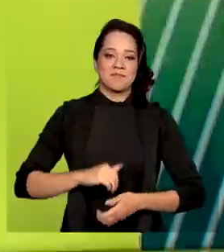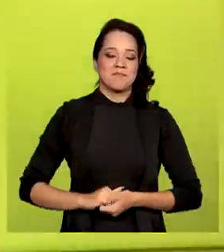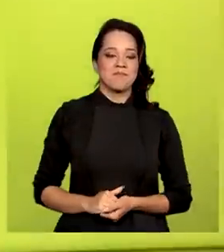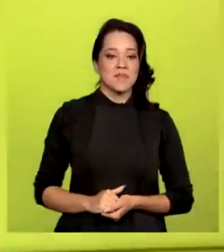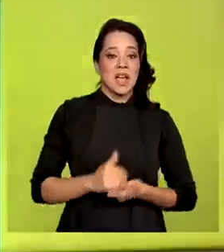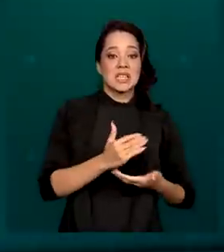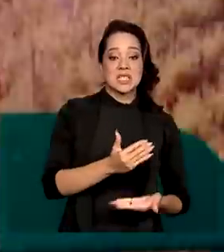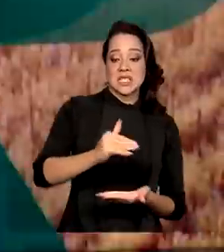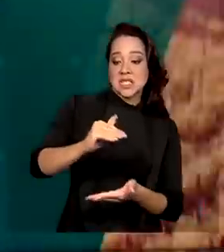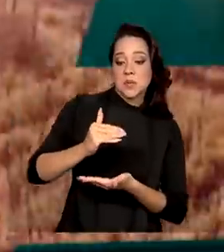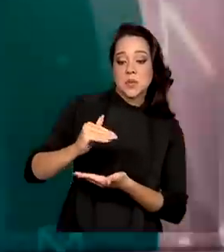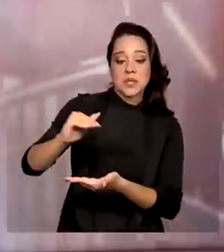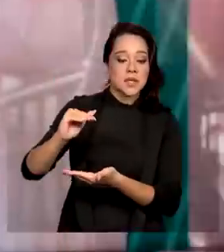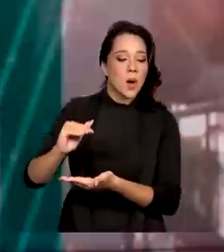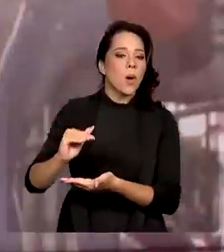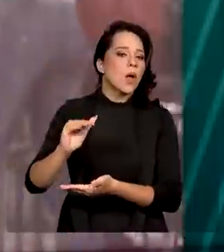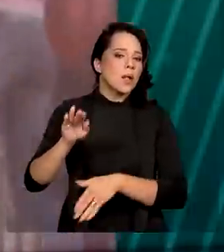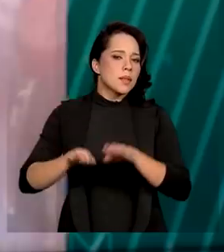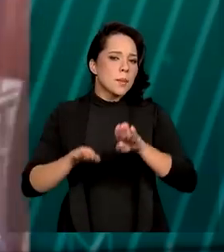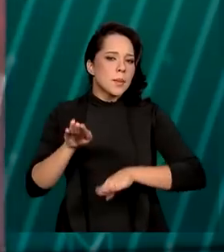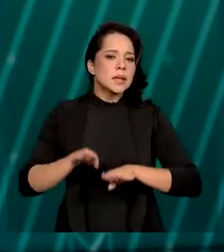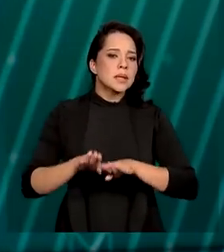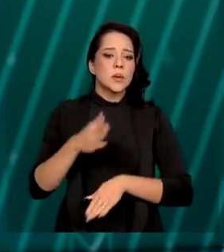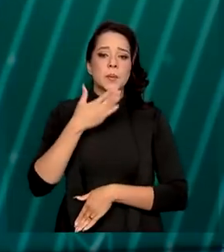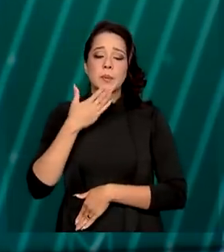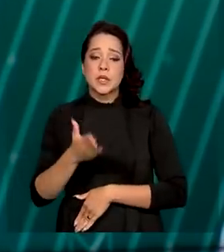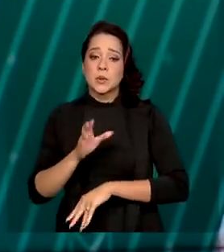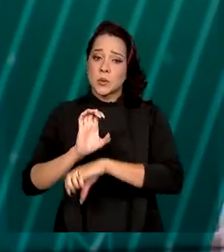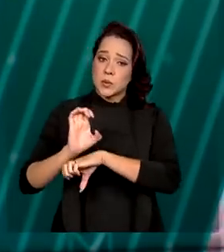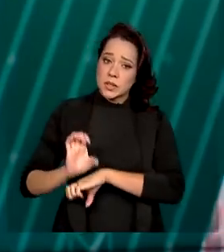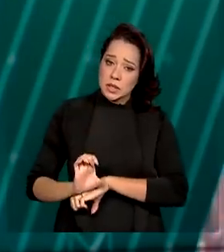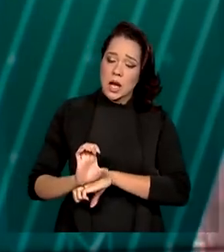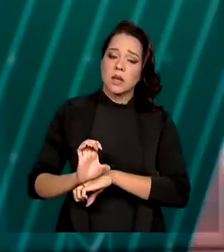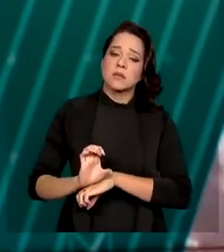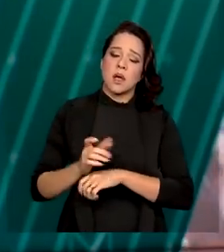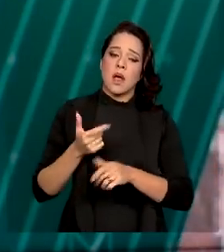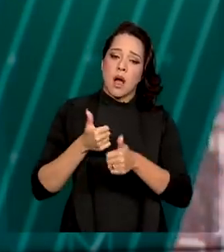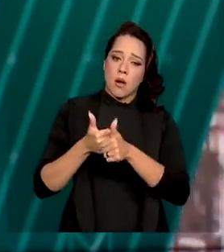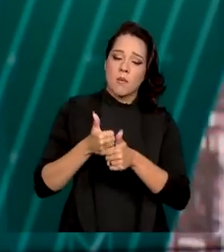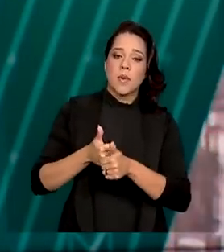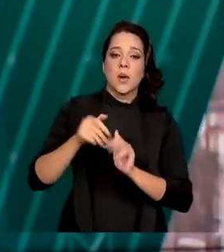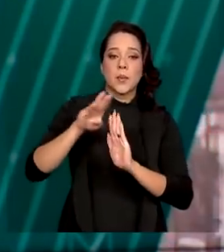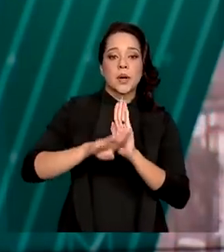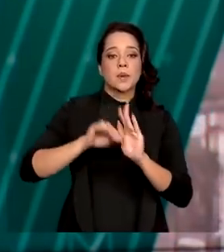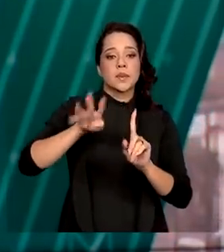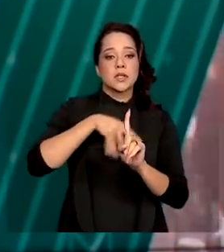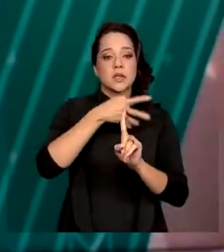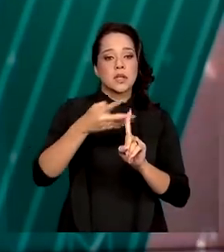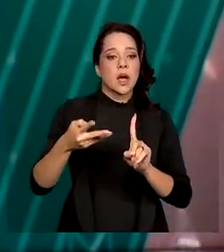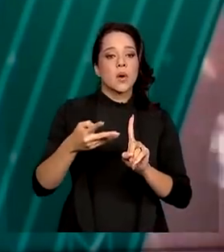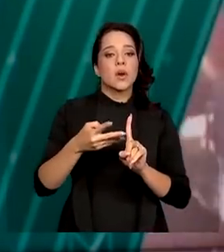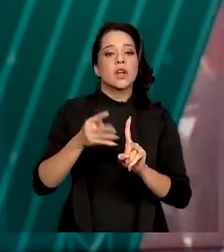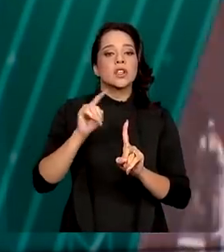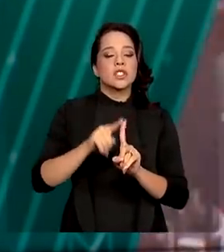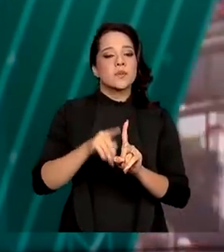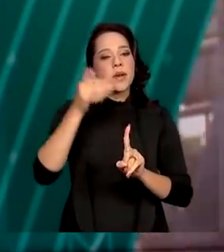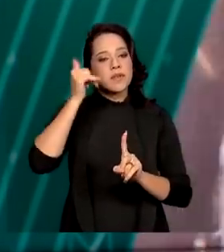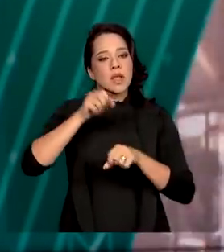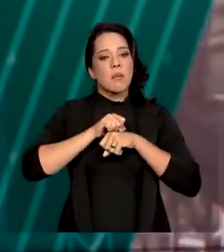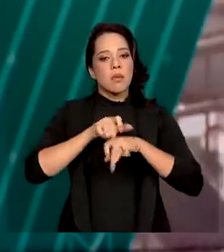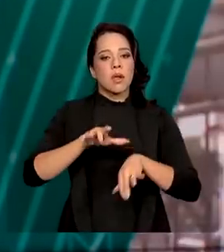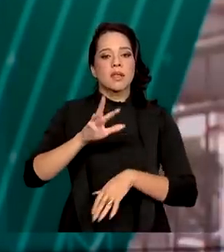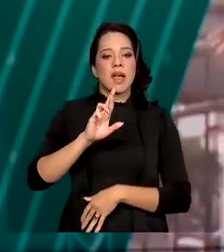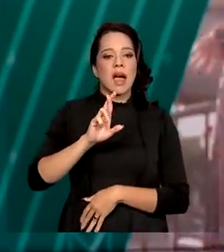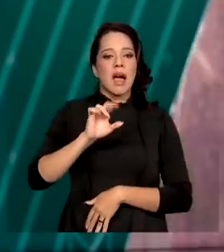Essa distribuição é feita de acordo com a solicitação dos estados e acompanha o Programa Nacional de Profilaxia da Raiva, que